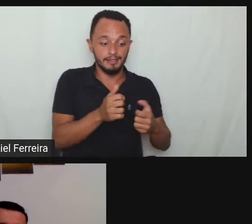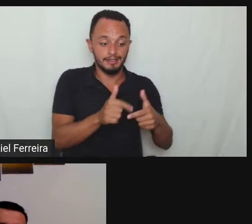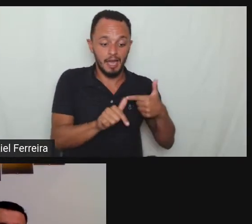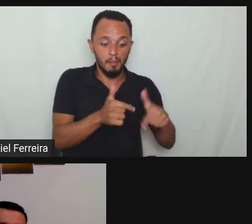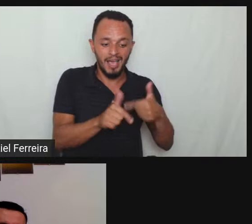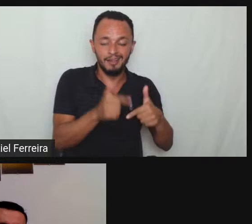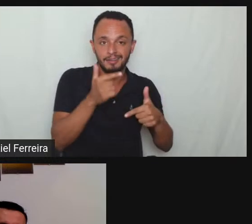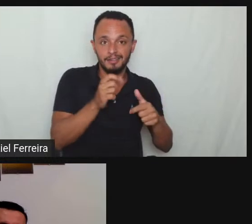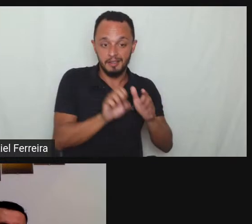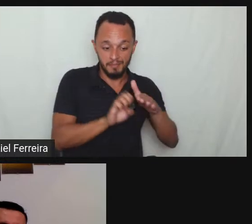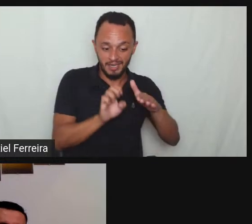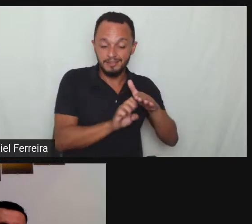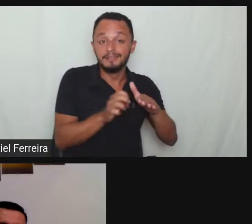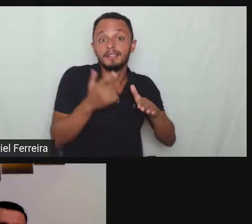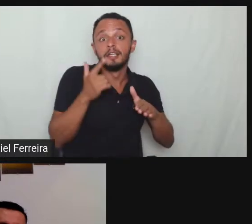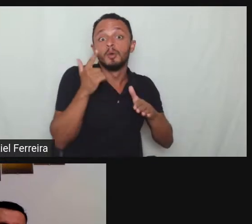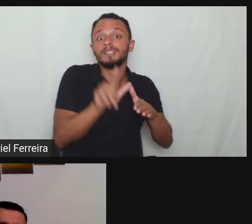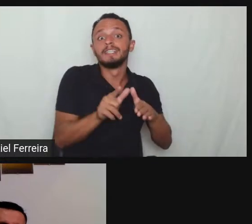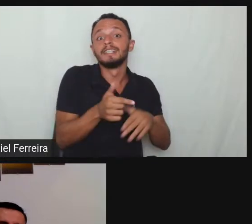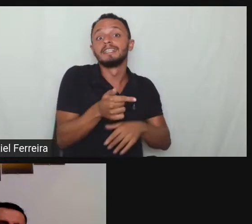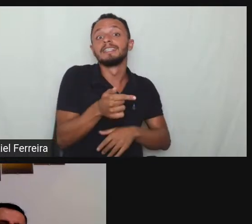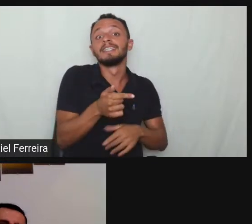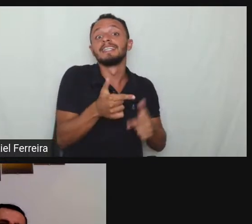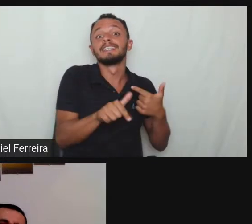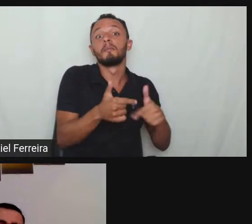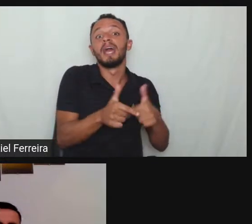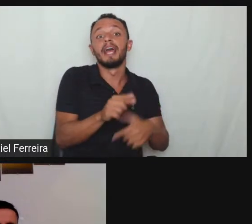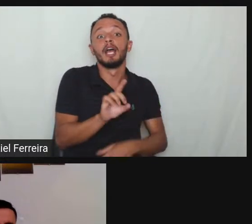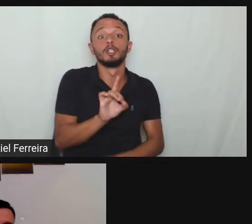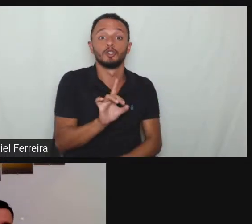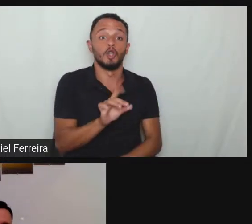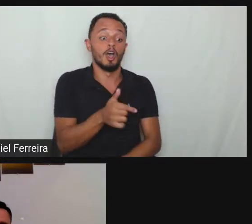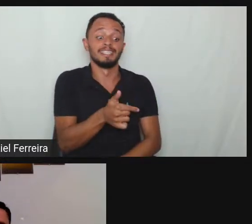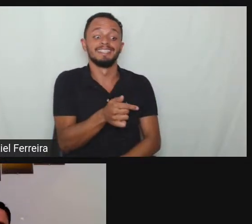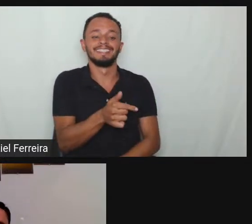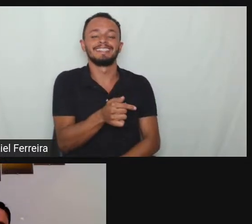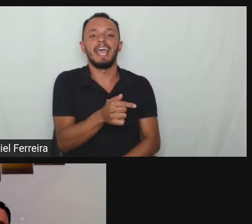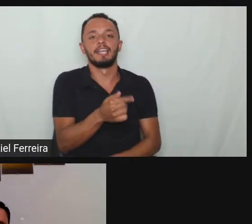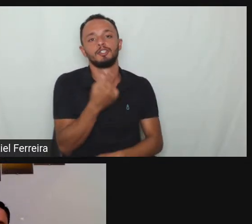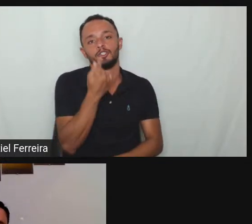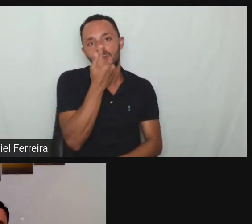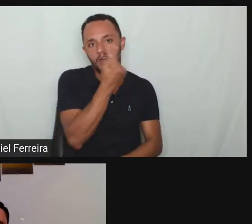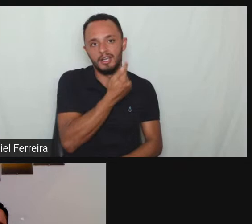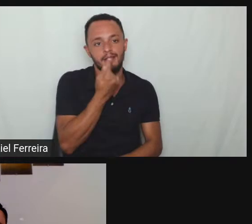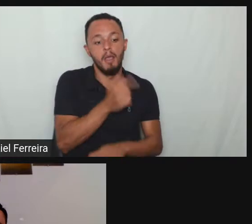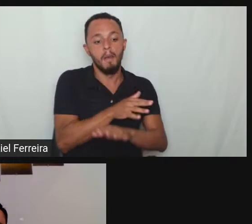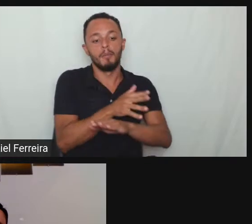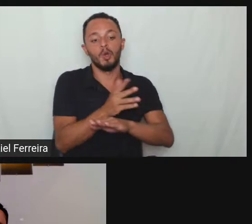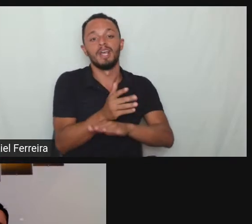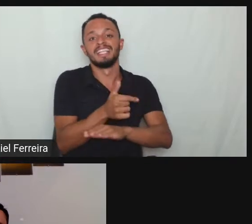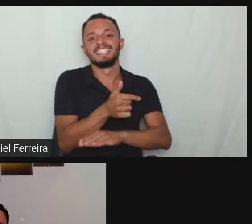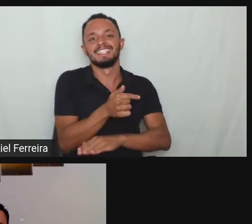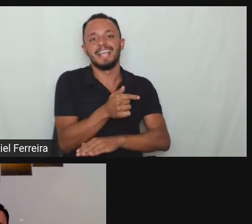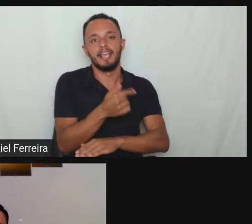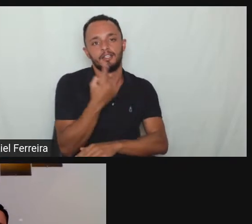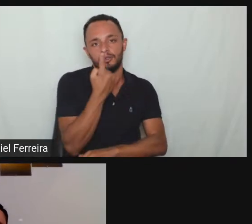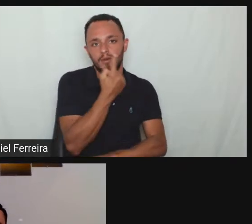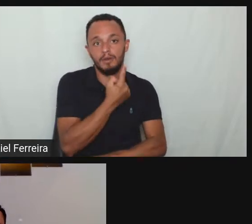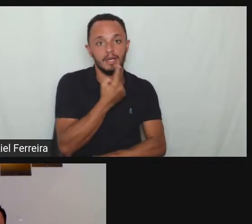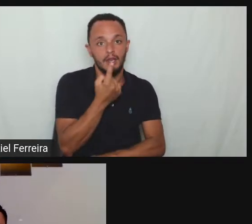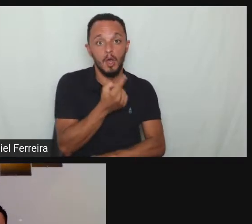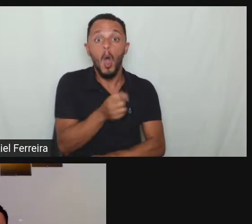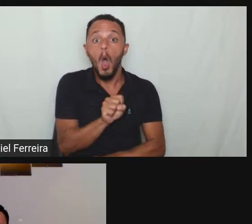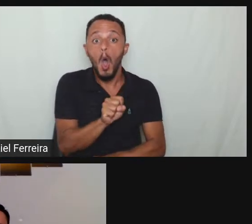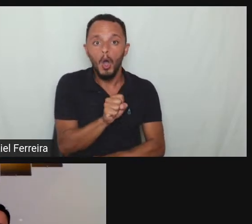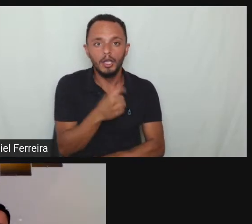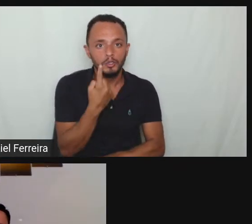legal Marcelo olha só pessoal trouxe aqui para nós além de alguns direitos que são pilares né como